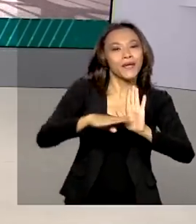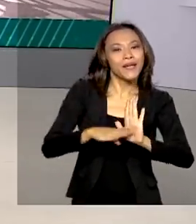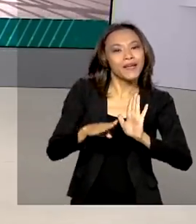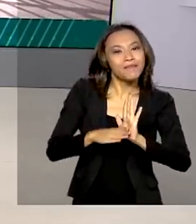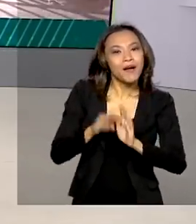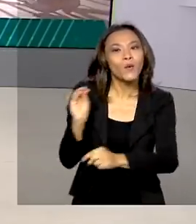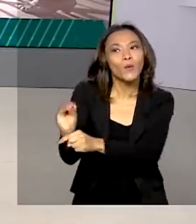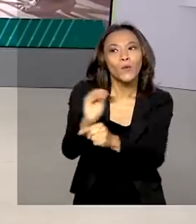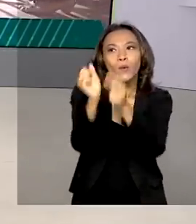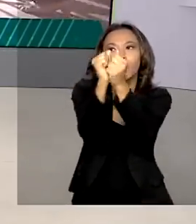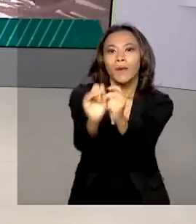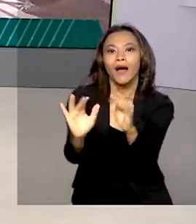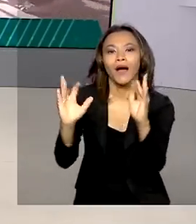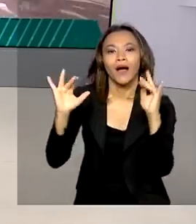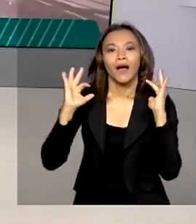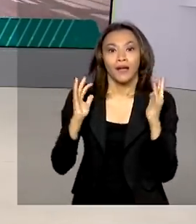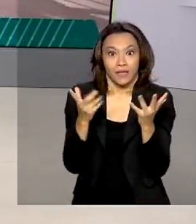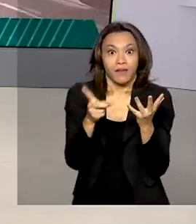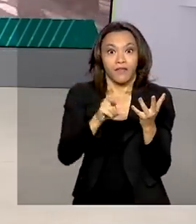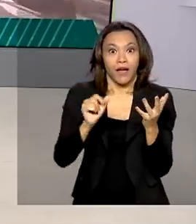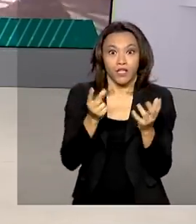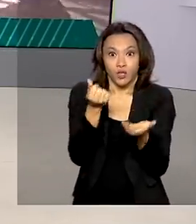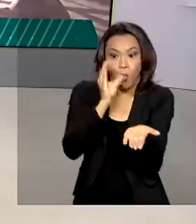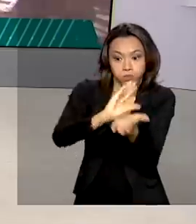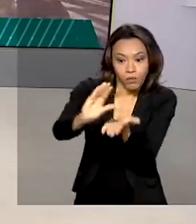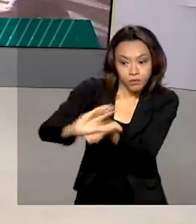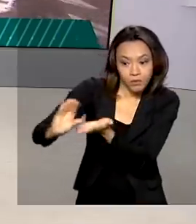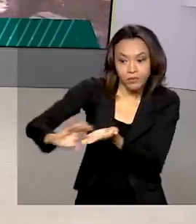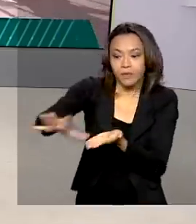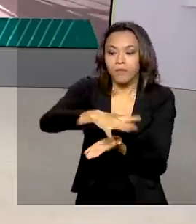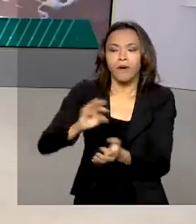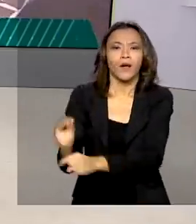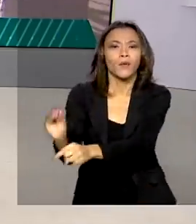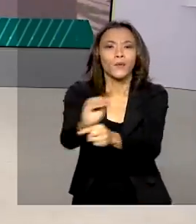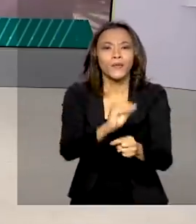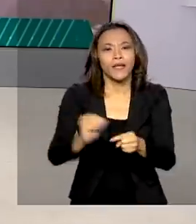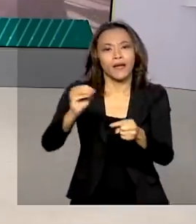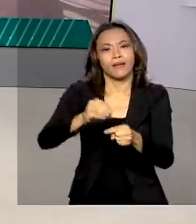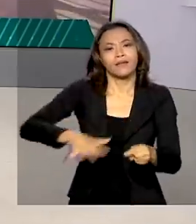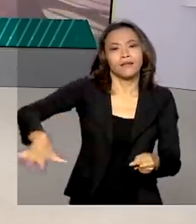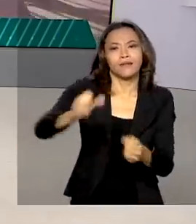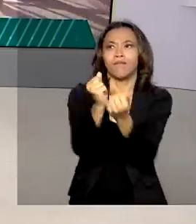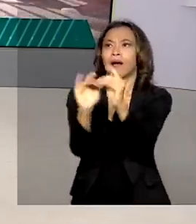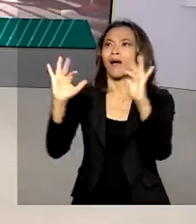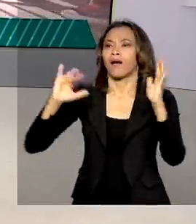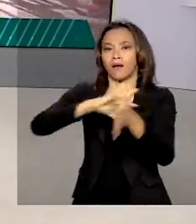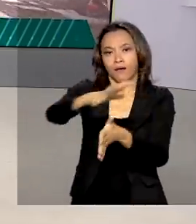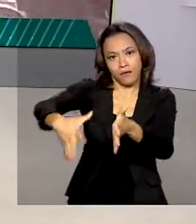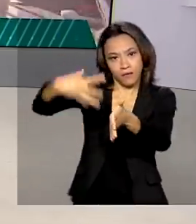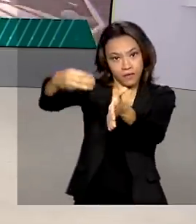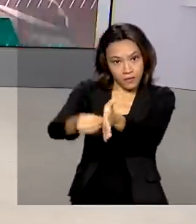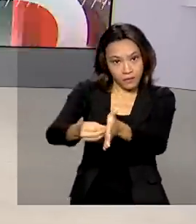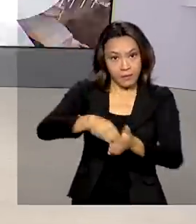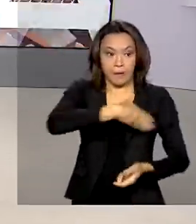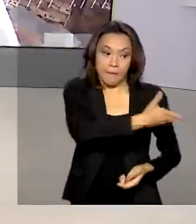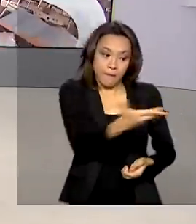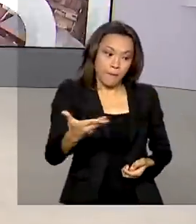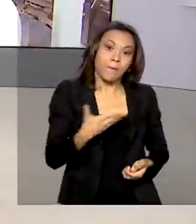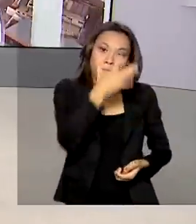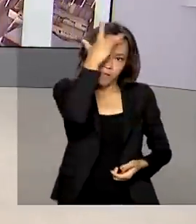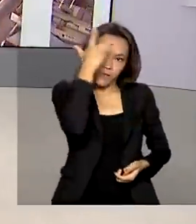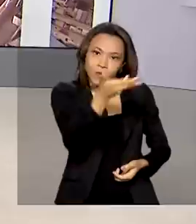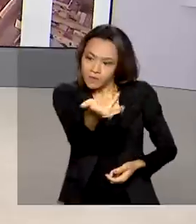vai atrair recursos para custear a conservação dos parques da Amazônia Legal. Pessoas e empresas nacionais ou